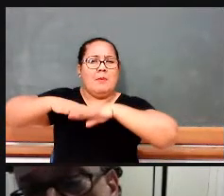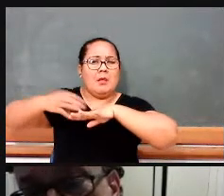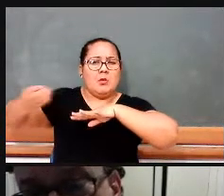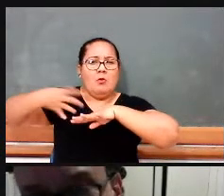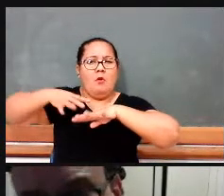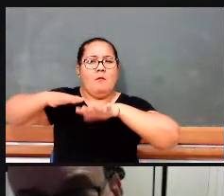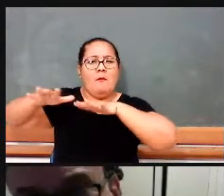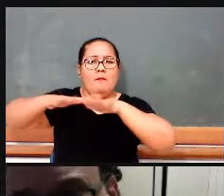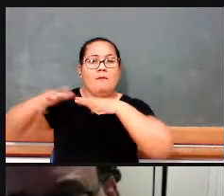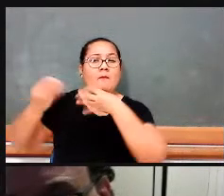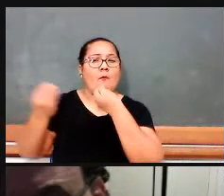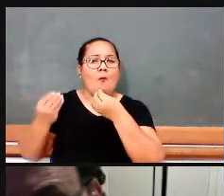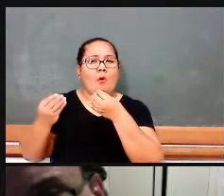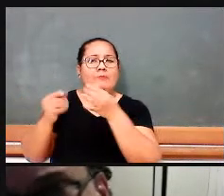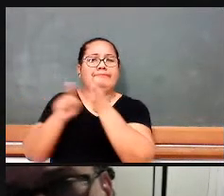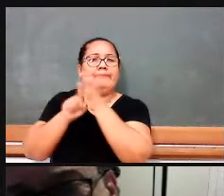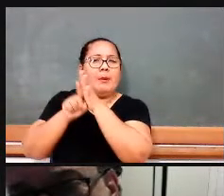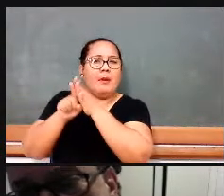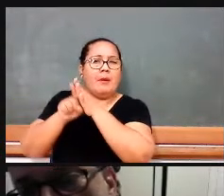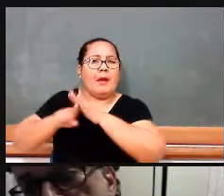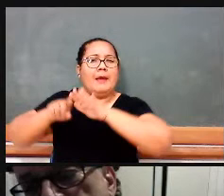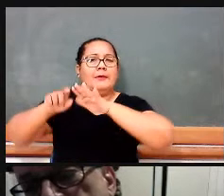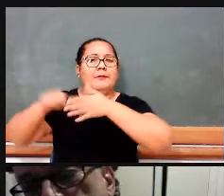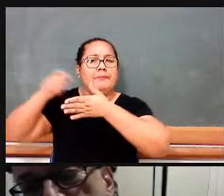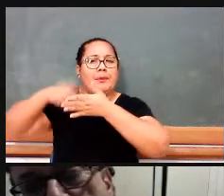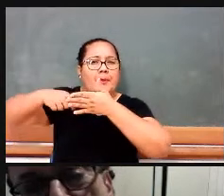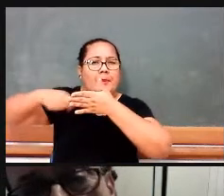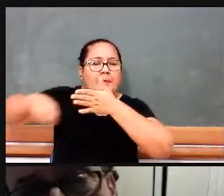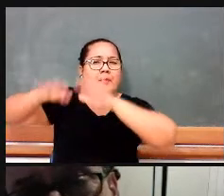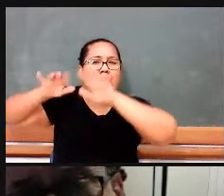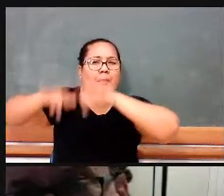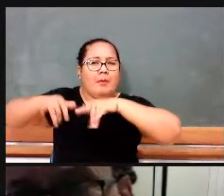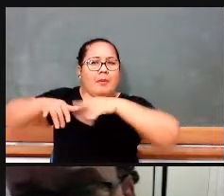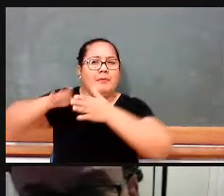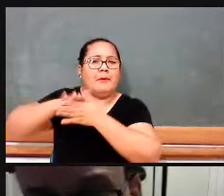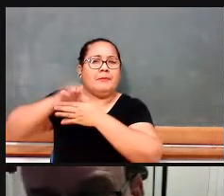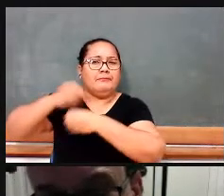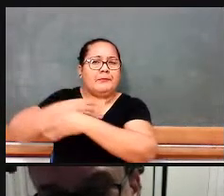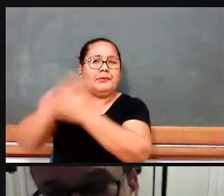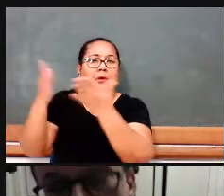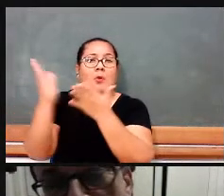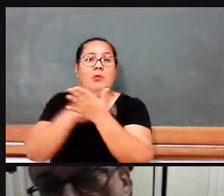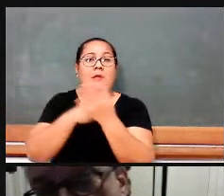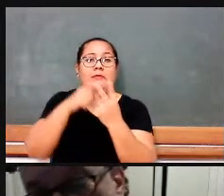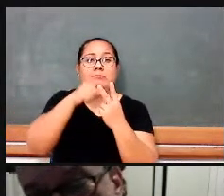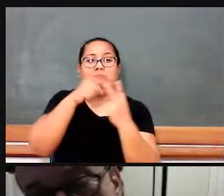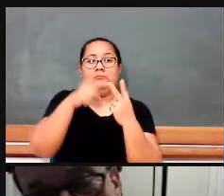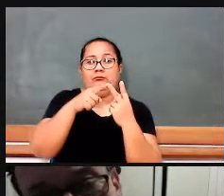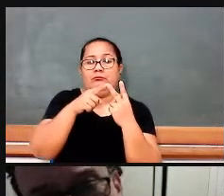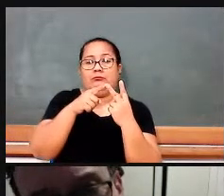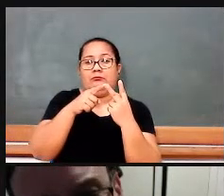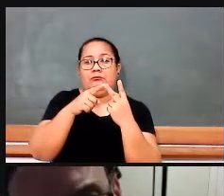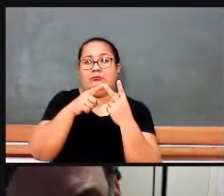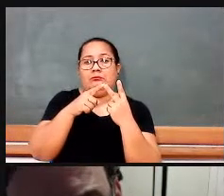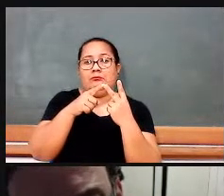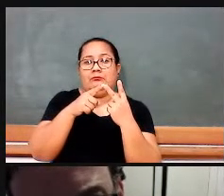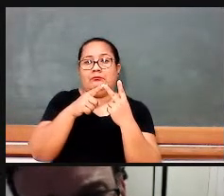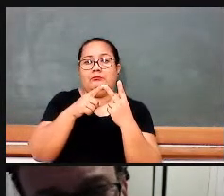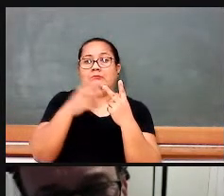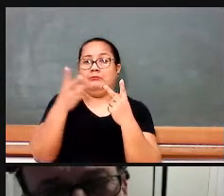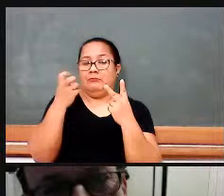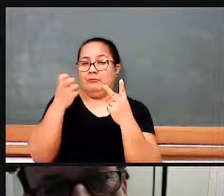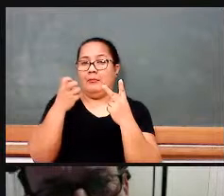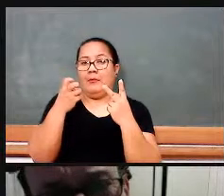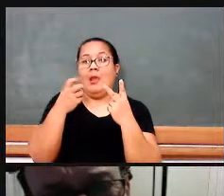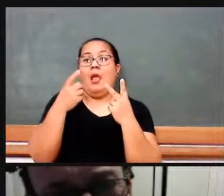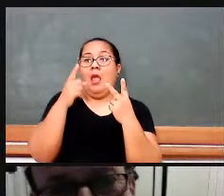moderna, gente chama de movimento da matemática moderna a história de uma revolução curricular. Essa etapa é